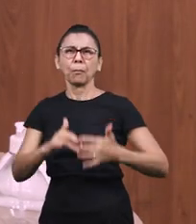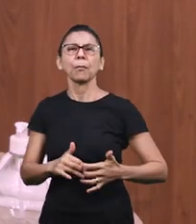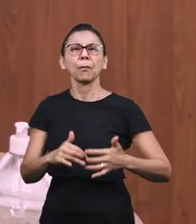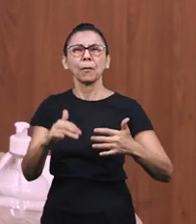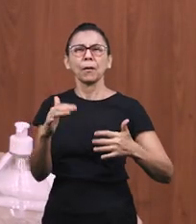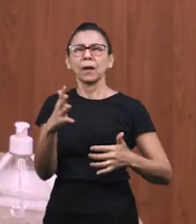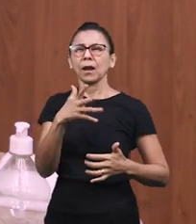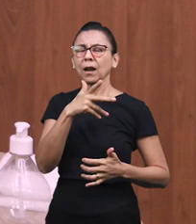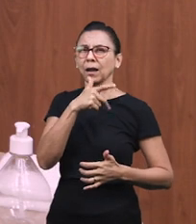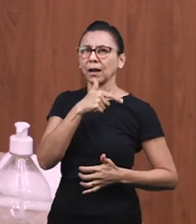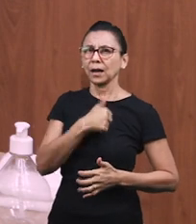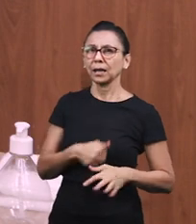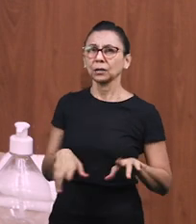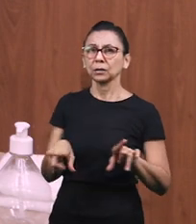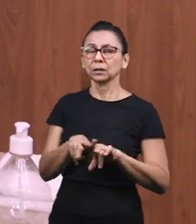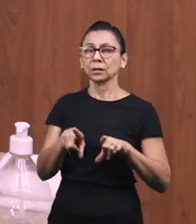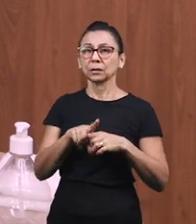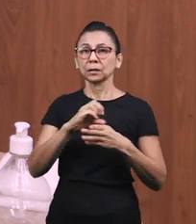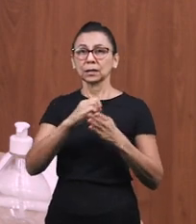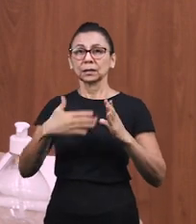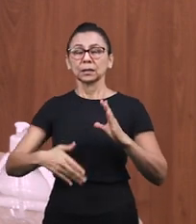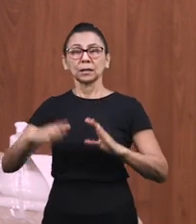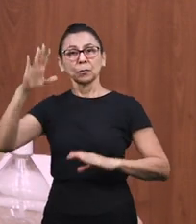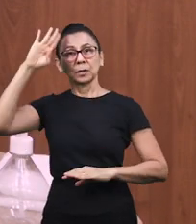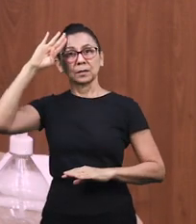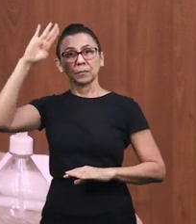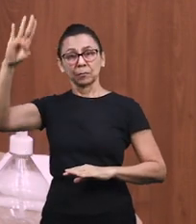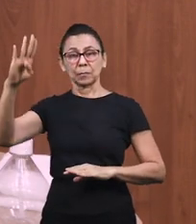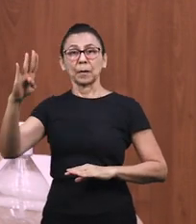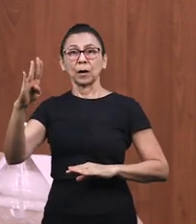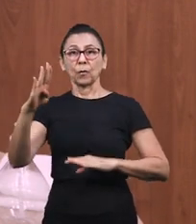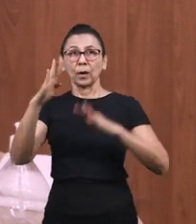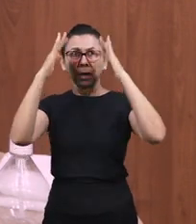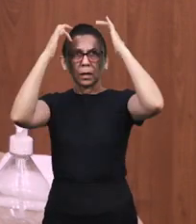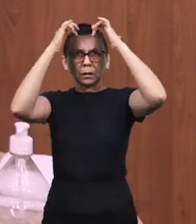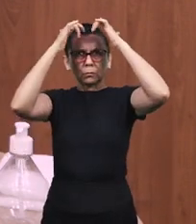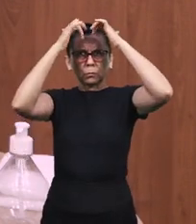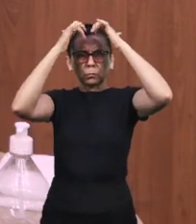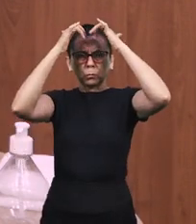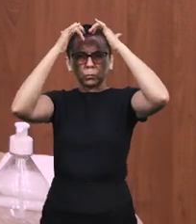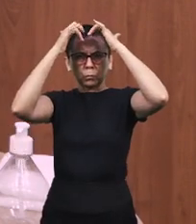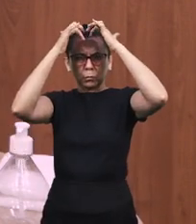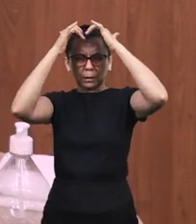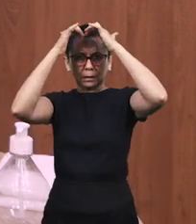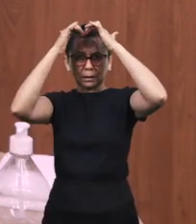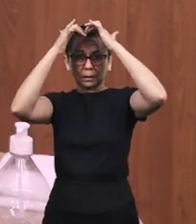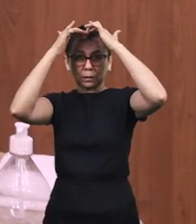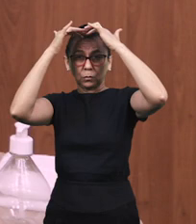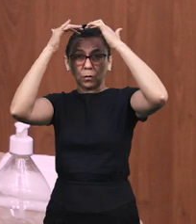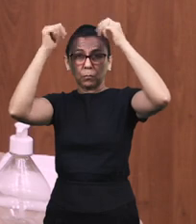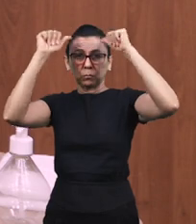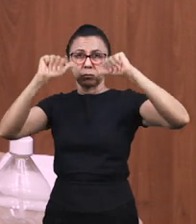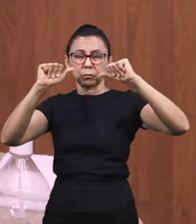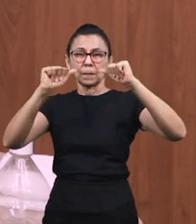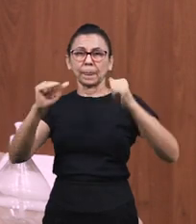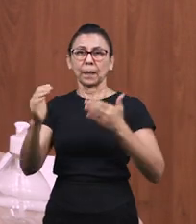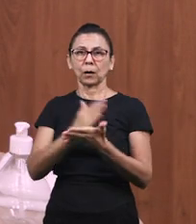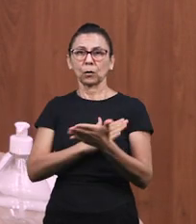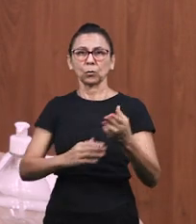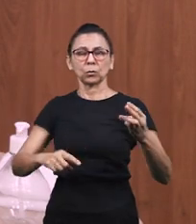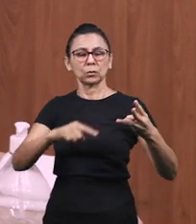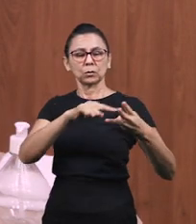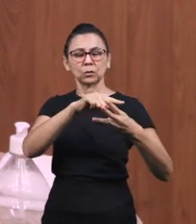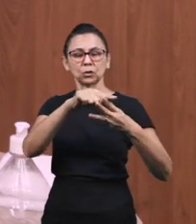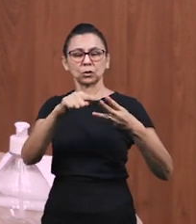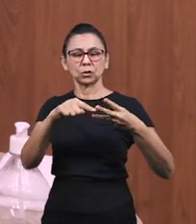característica é a deficiência intelectual. A T21 não tem grau. Ela é classificada por tipos,